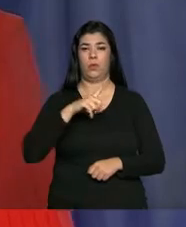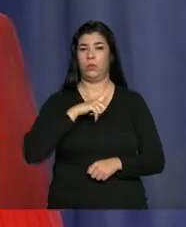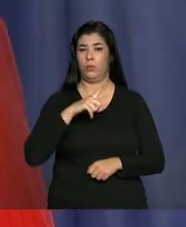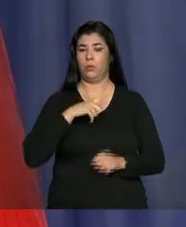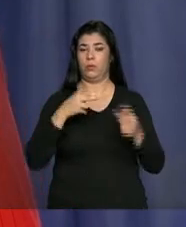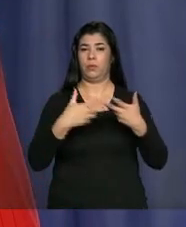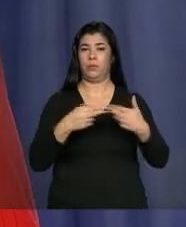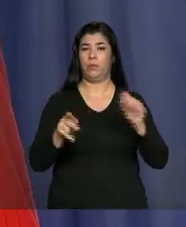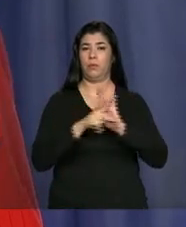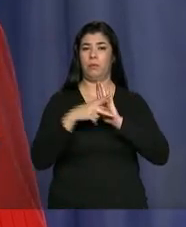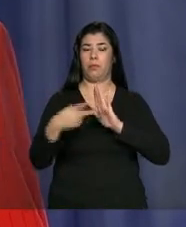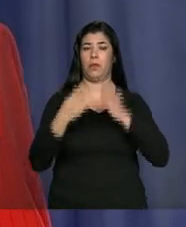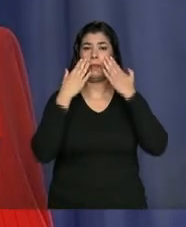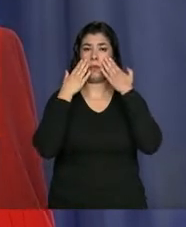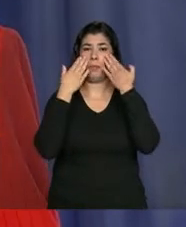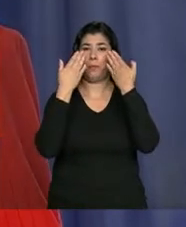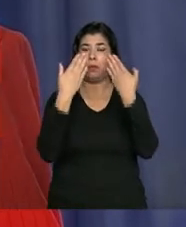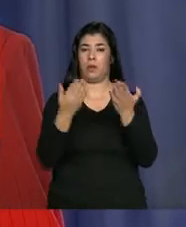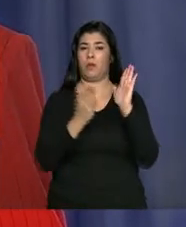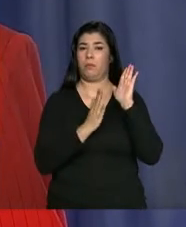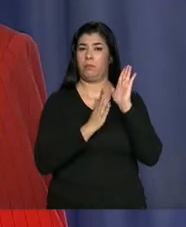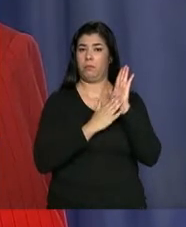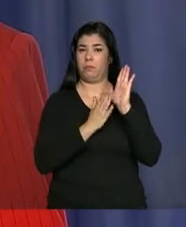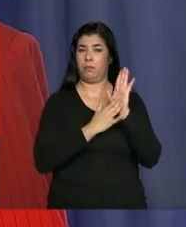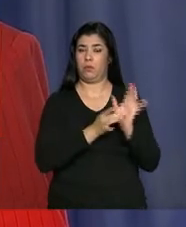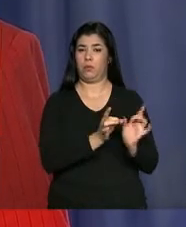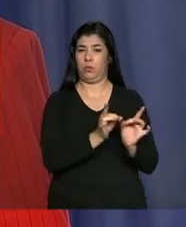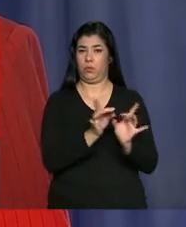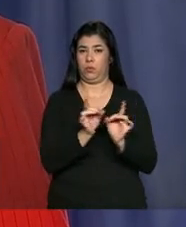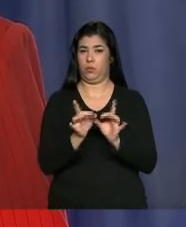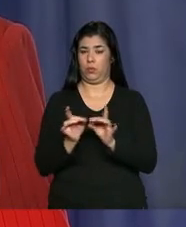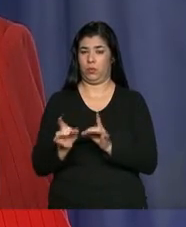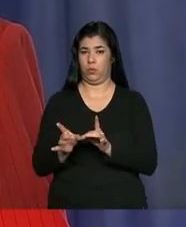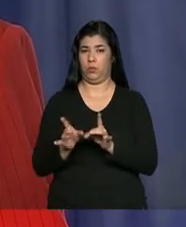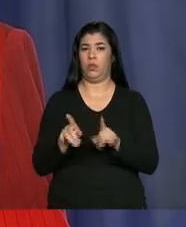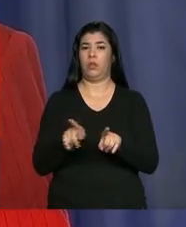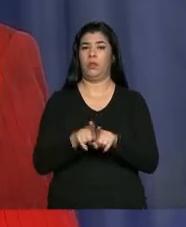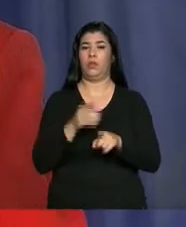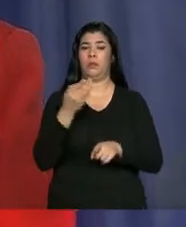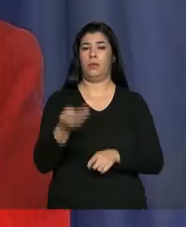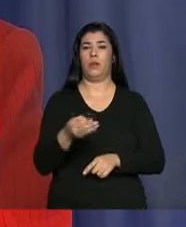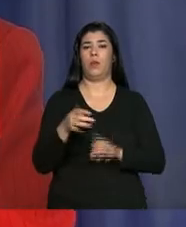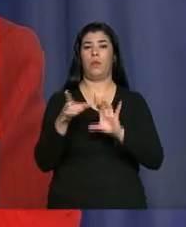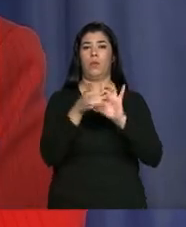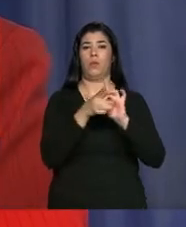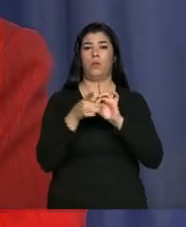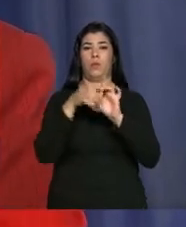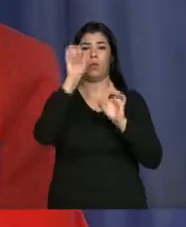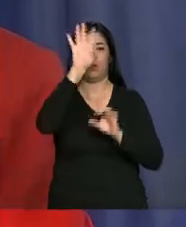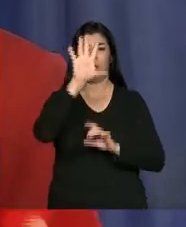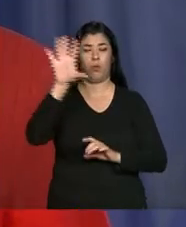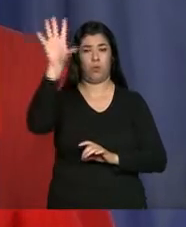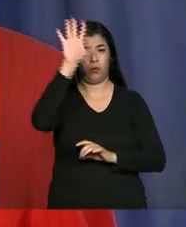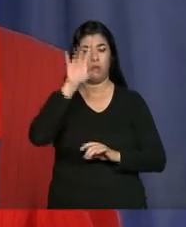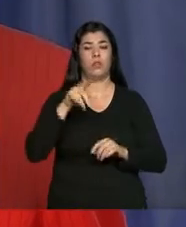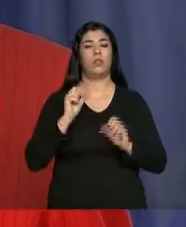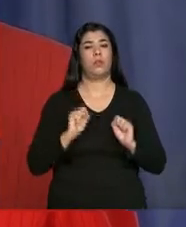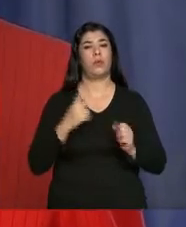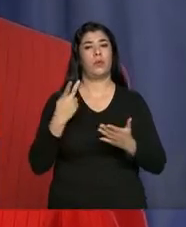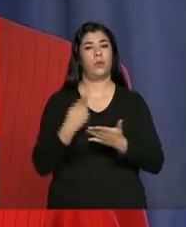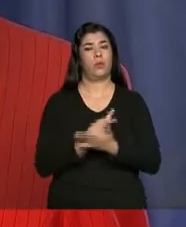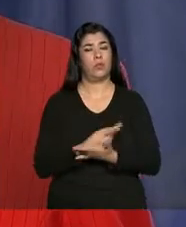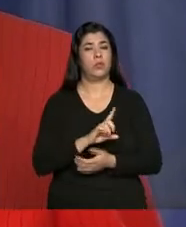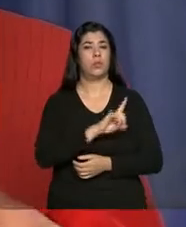condições de apresentar suas ofertas comerciais para a União Europeia e acredito que isso possa ocorrer nos